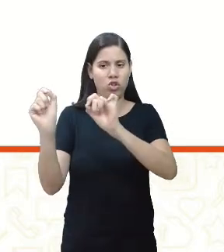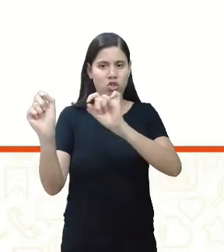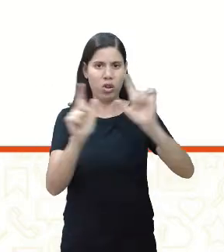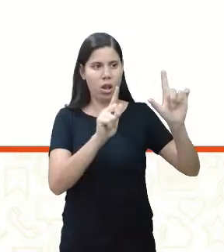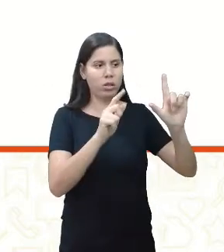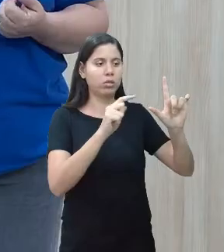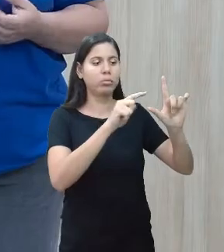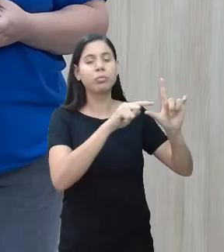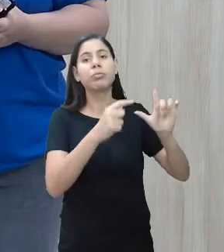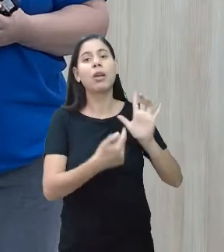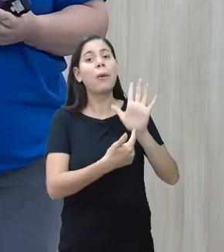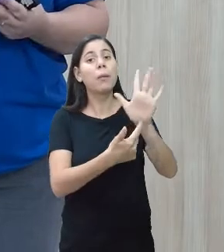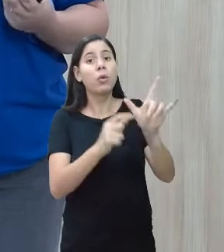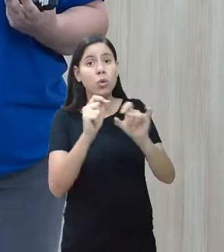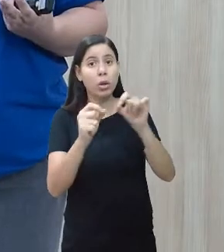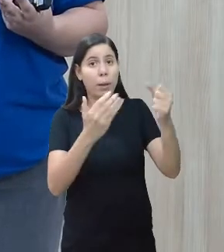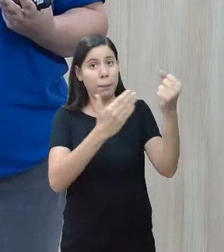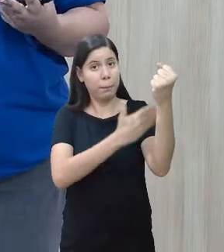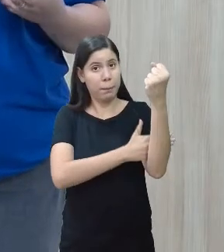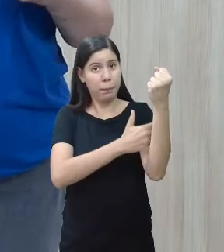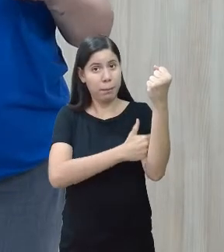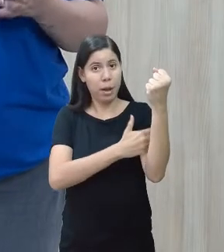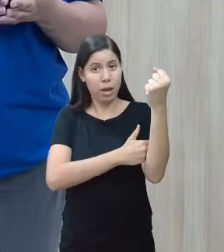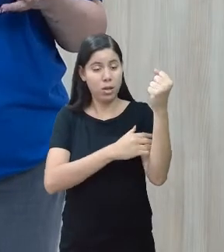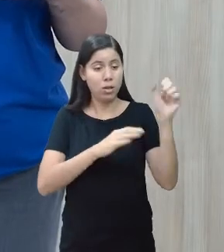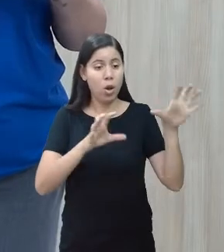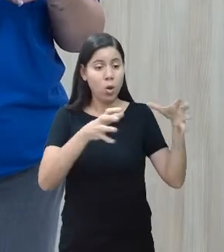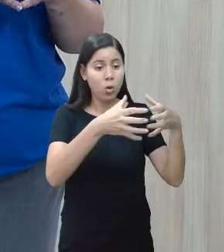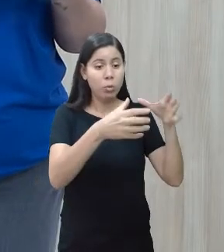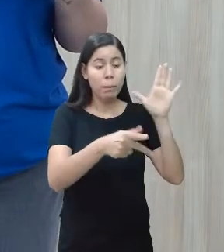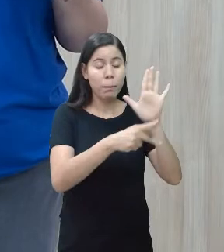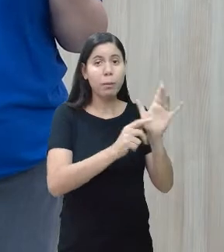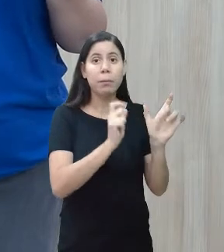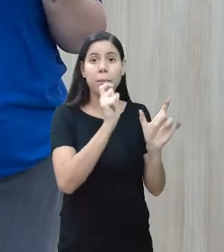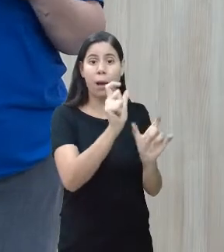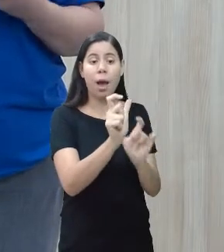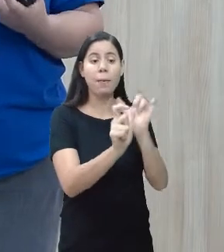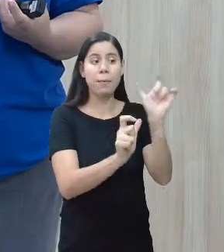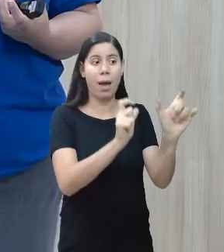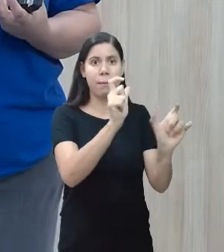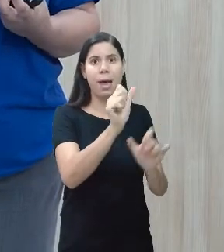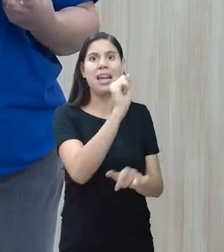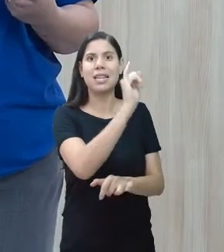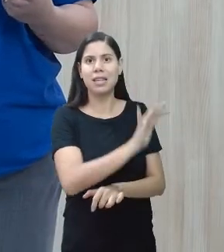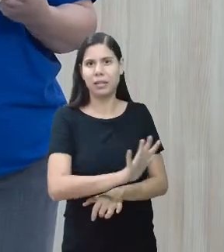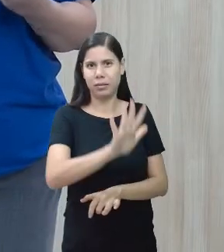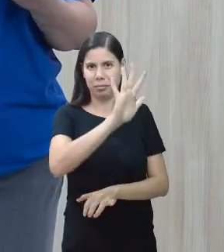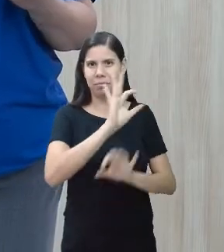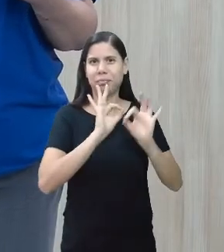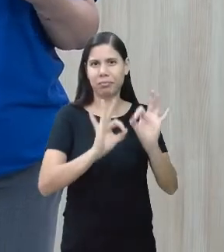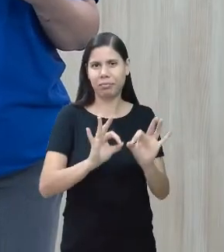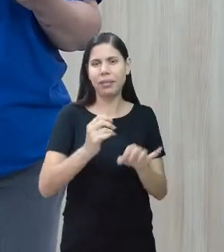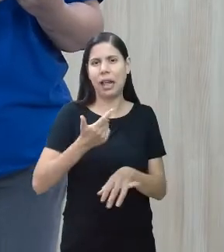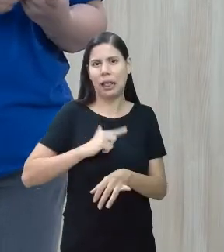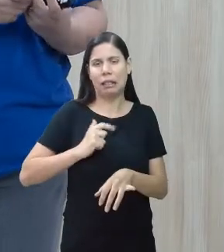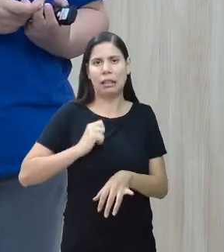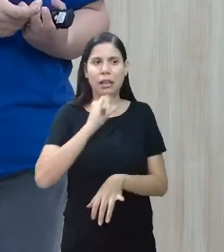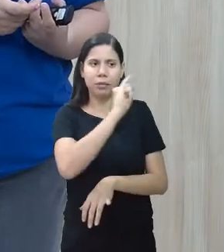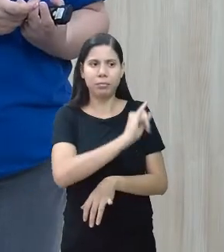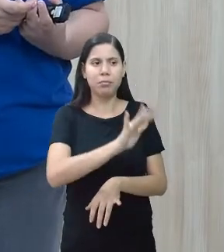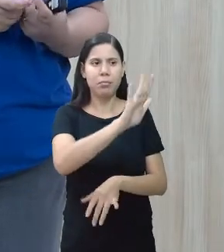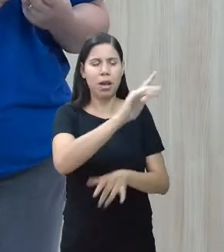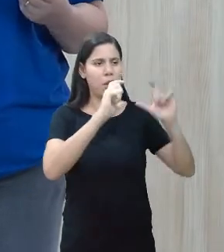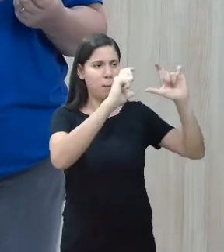anterior, nós usamos pastas com grupos de palavras, com imagens, com figuras, com cards de